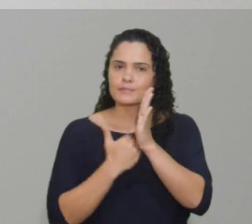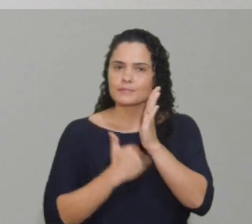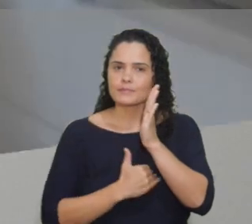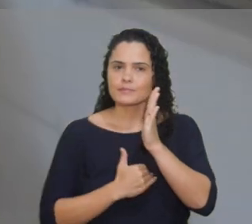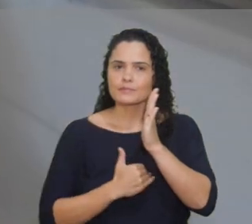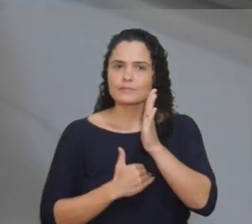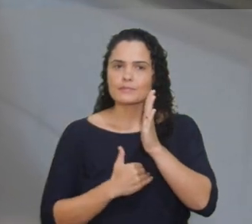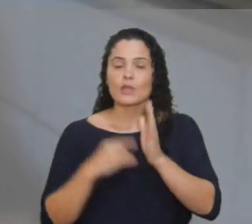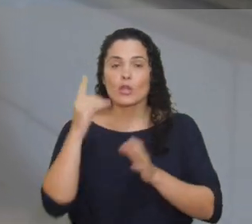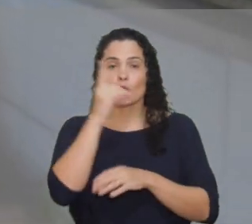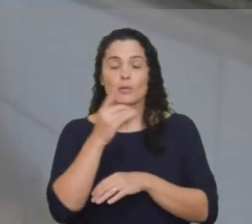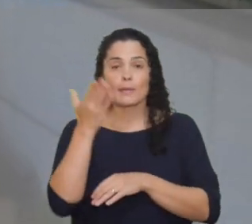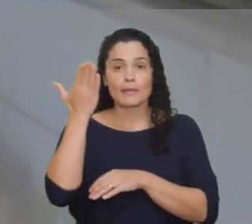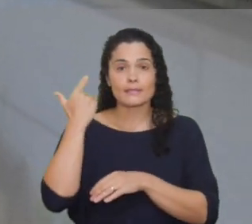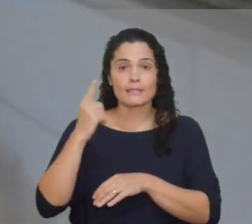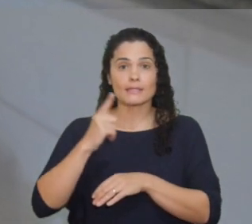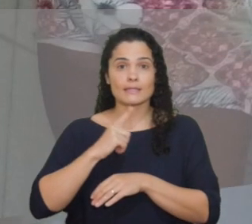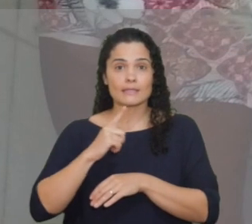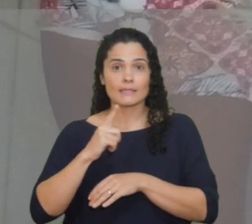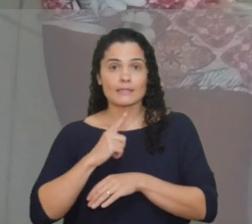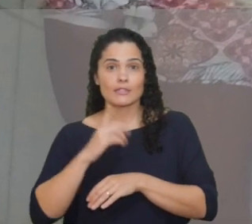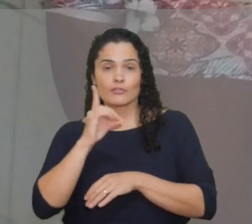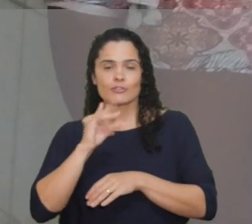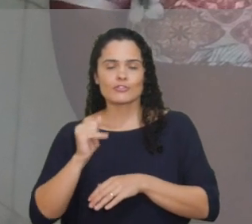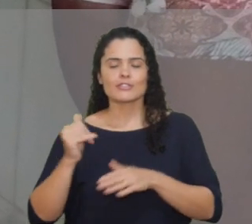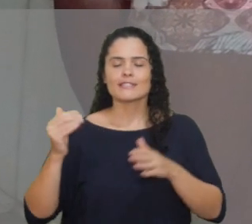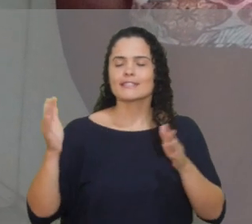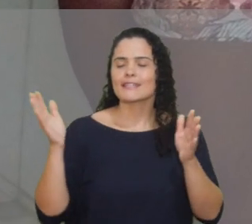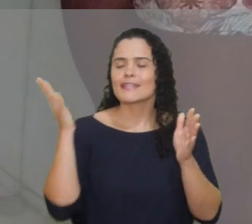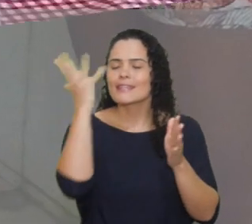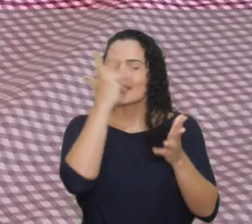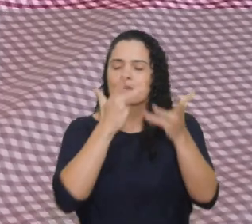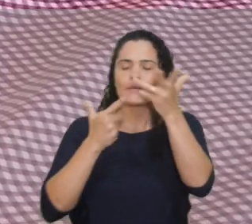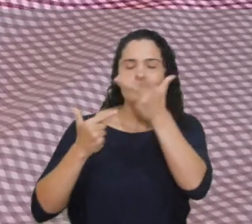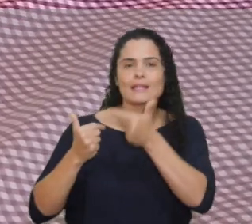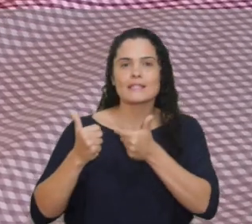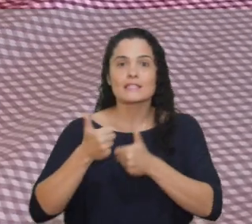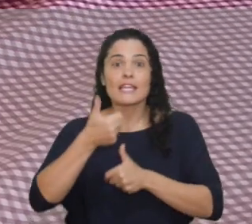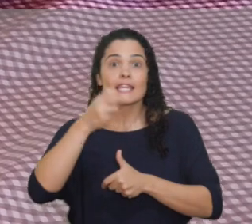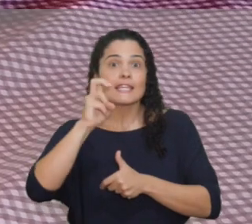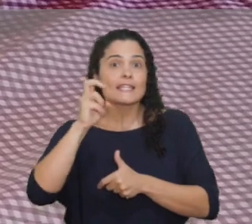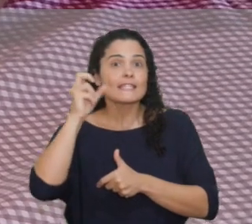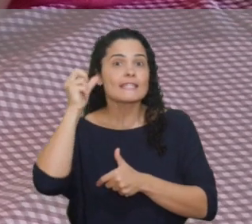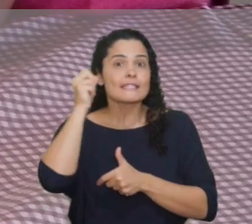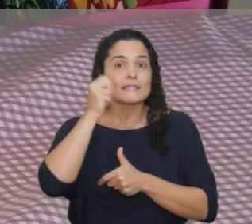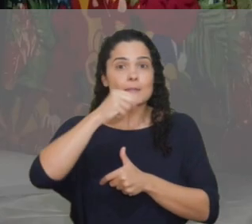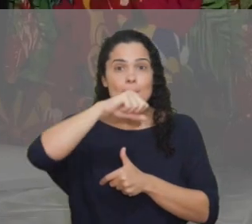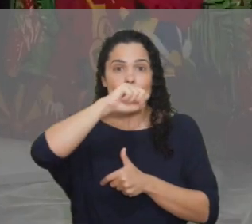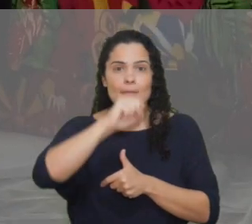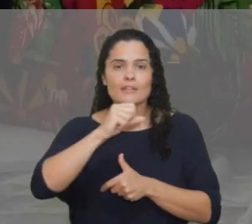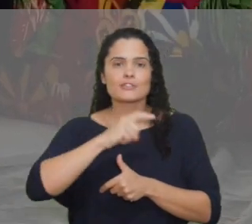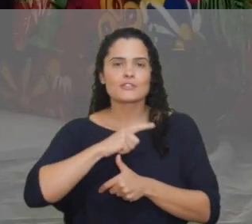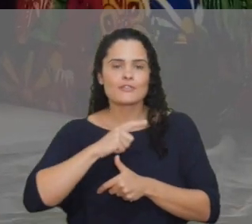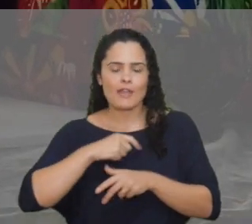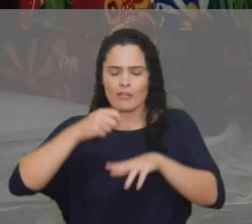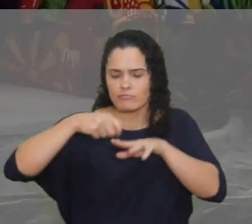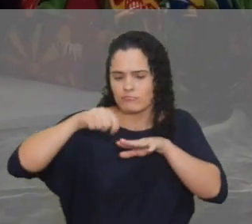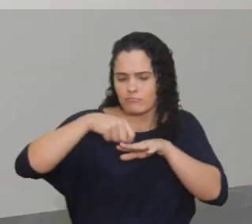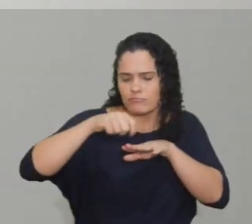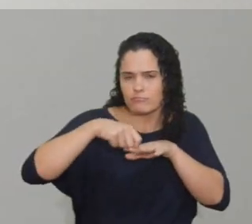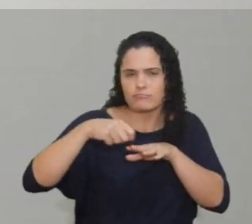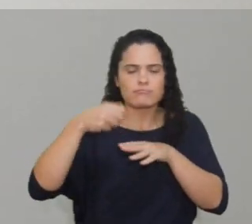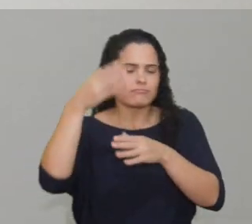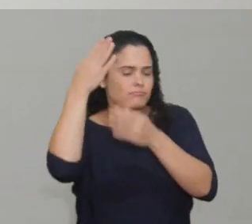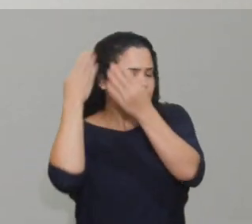Beleza. Cerca de 15 mães tiveram uma tarde dedicada à beleza. Foi oferecida limpeza de pele, manicure e hidratação capilar.